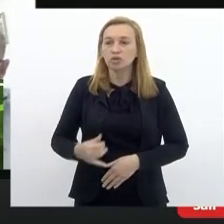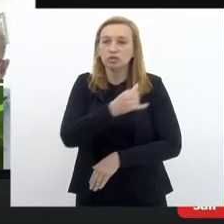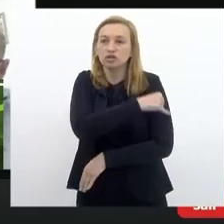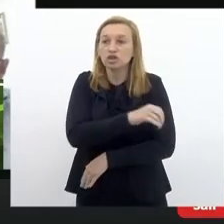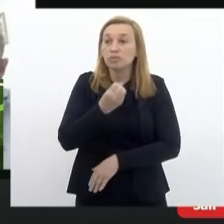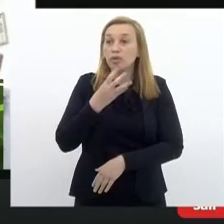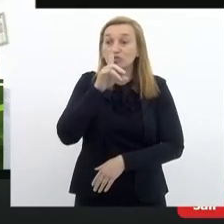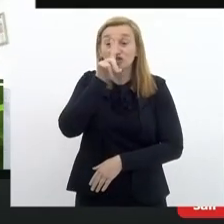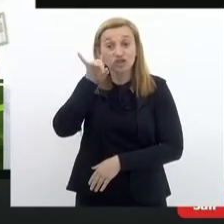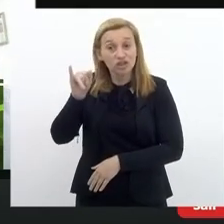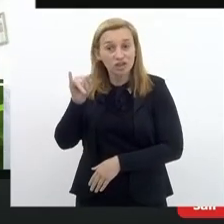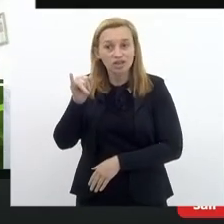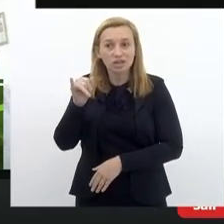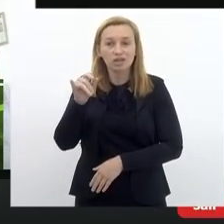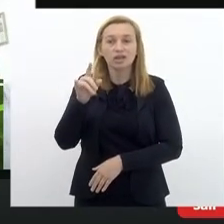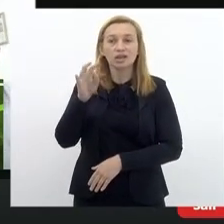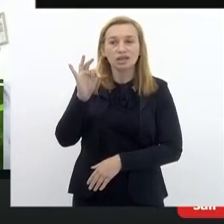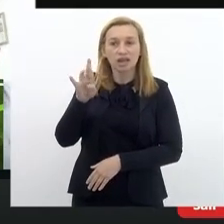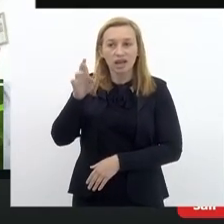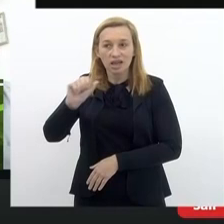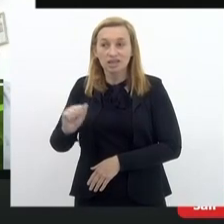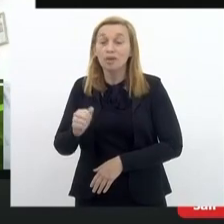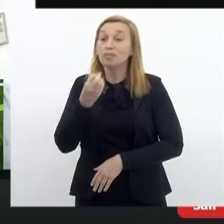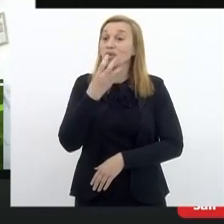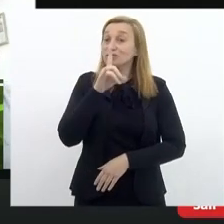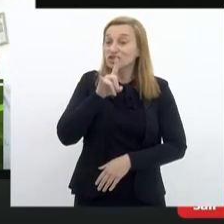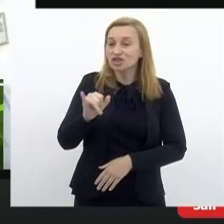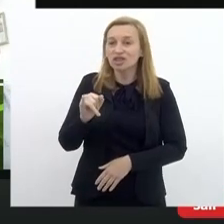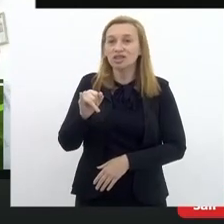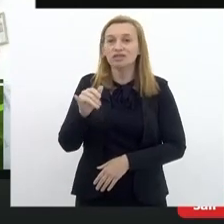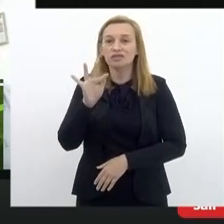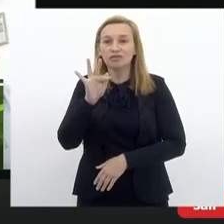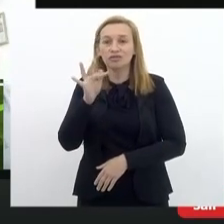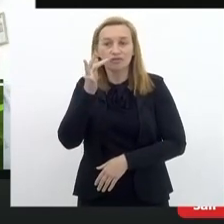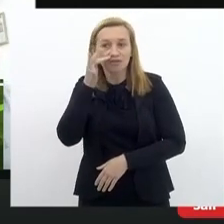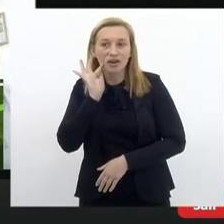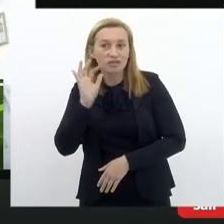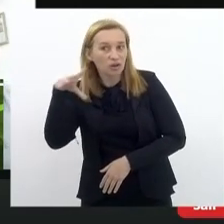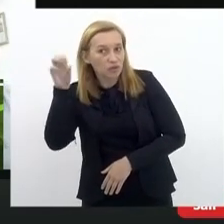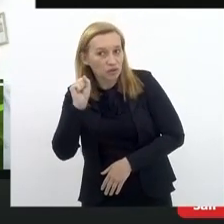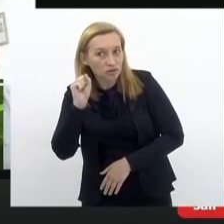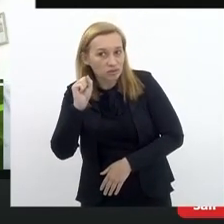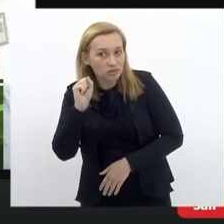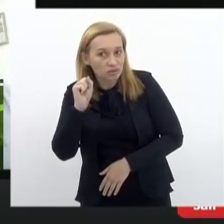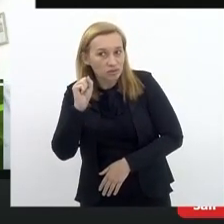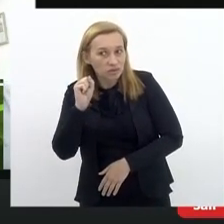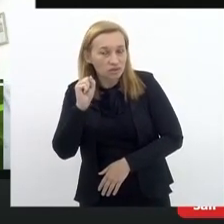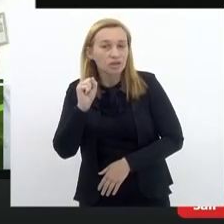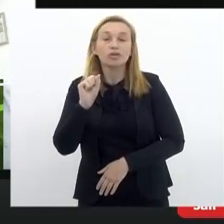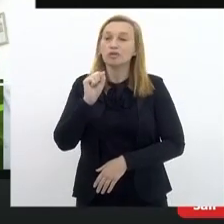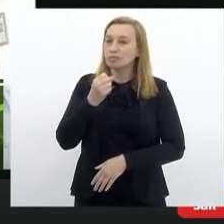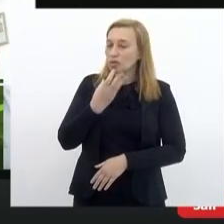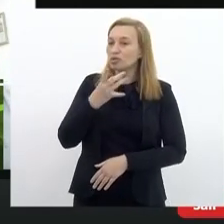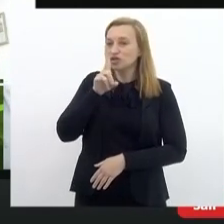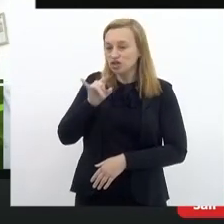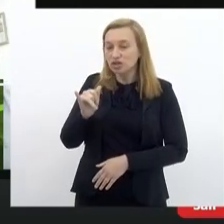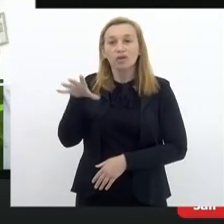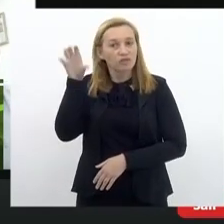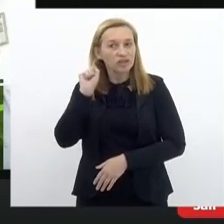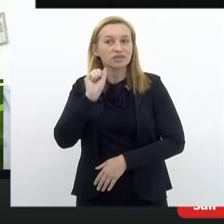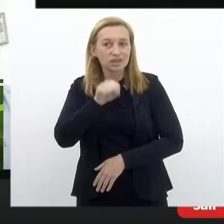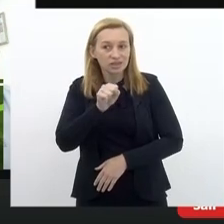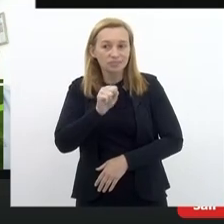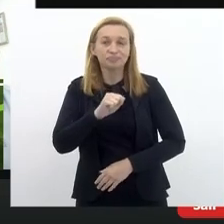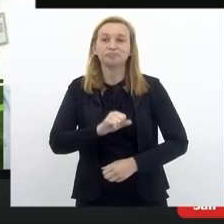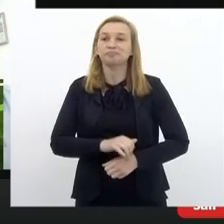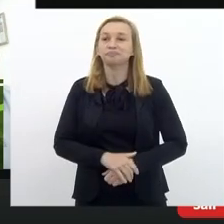dia, Tereza. Bom dia, Flávio, está me ouvindo? Bom dia, Flávio. Bom dia. Estamos ouvindo sem interesse.